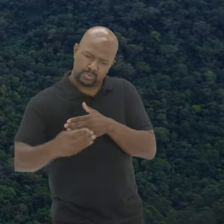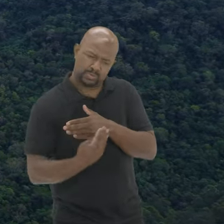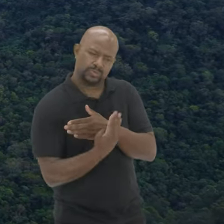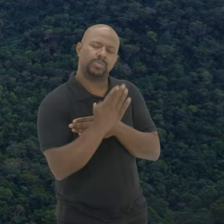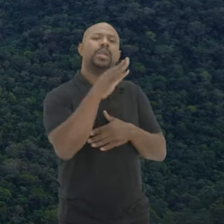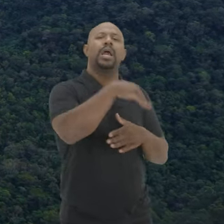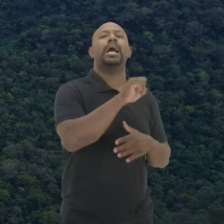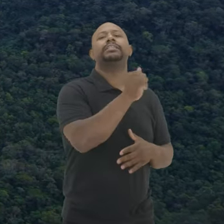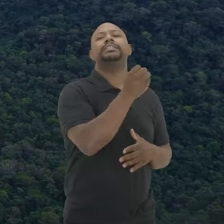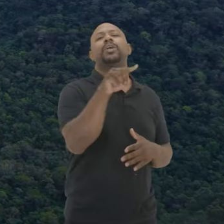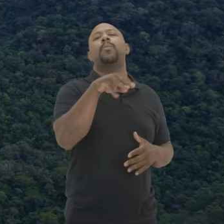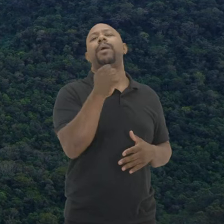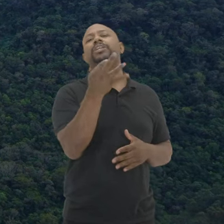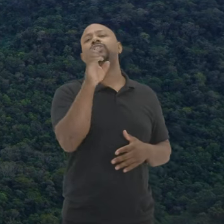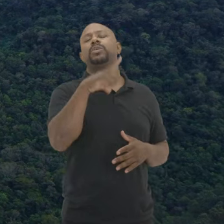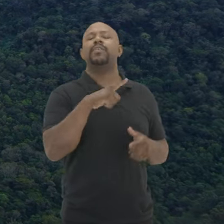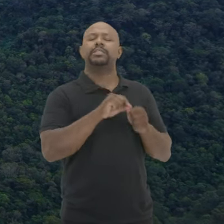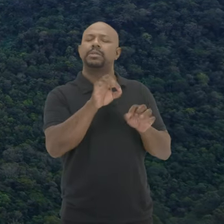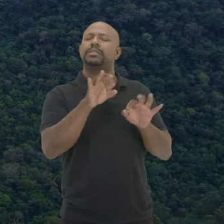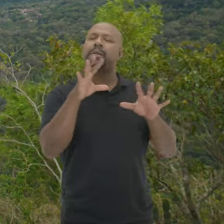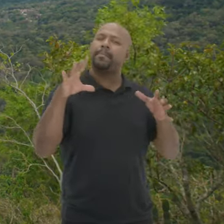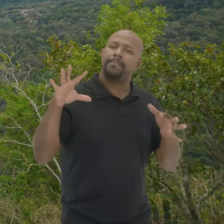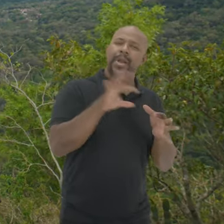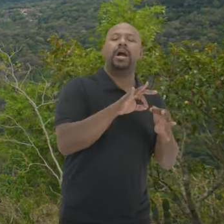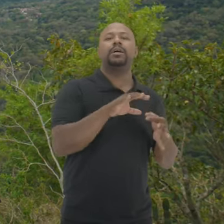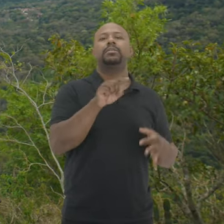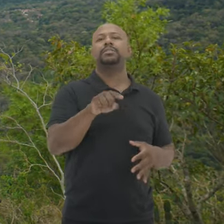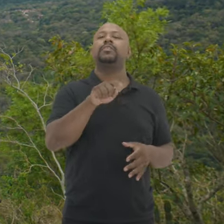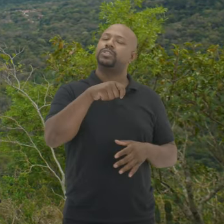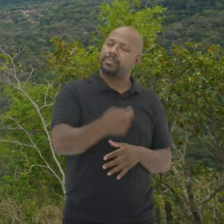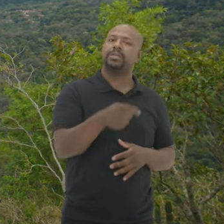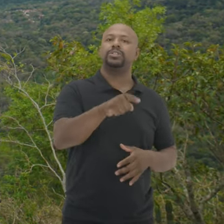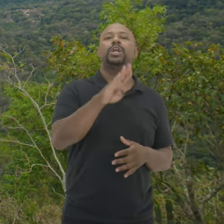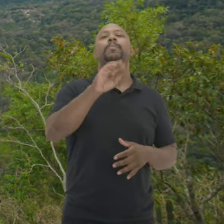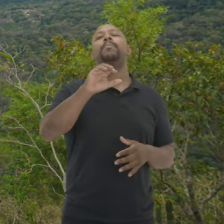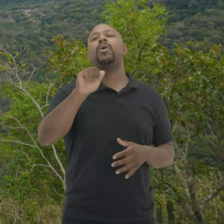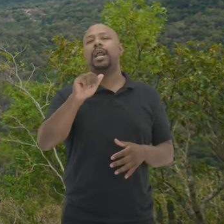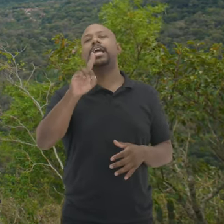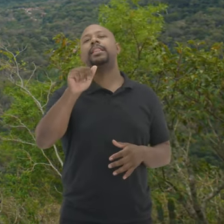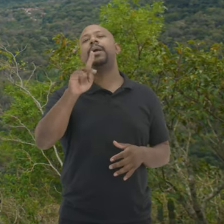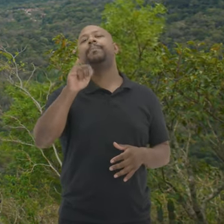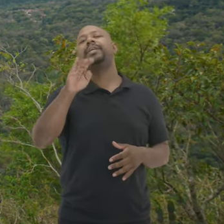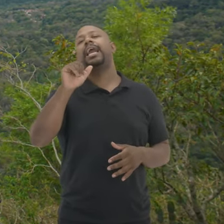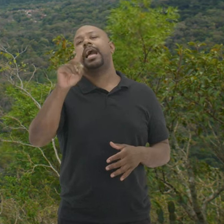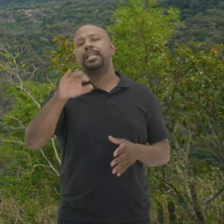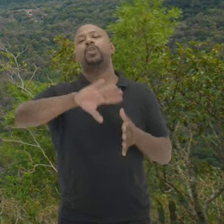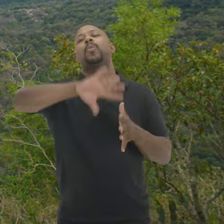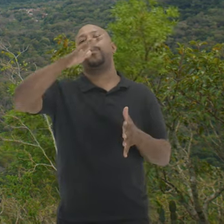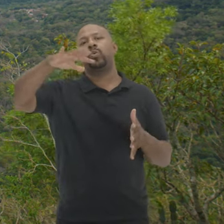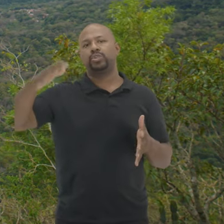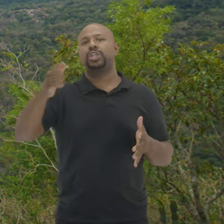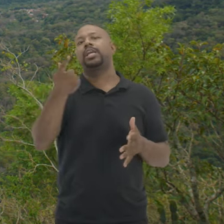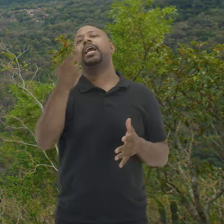subia Em direção A São Martinho Fazendo uma grande picada E essa picada Então foi chamada Então Boca da Picada